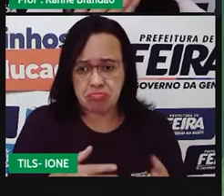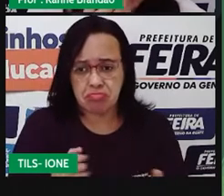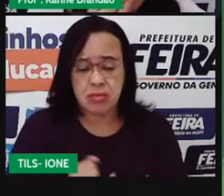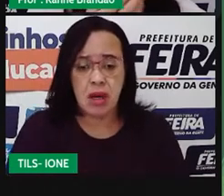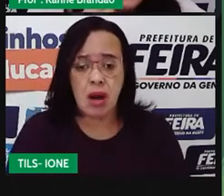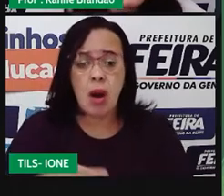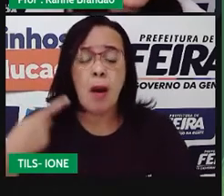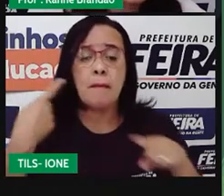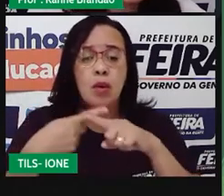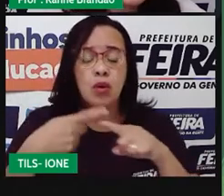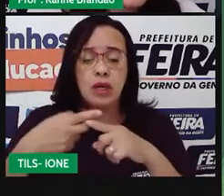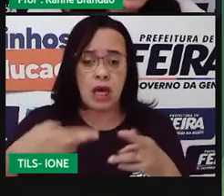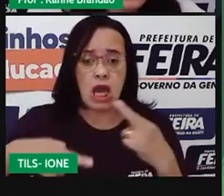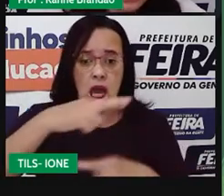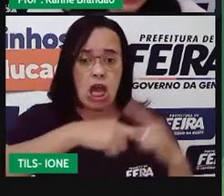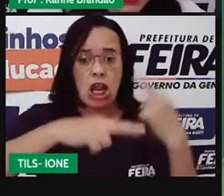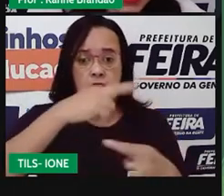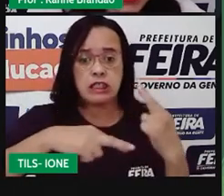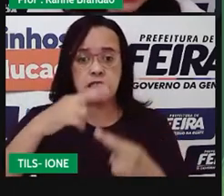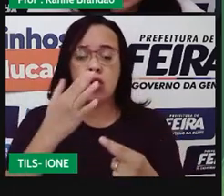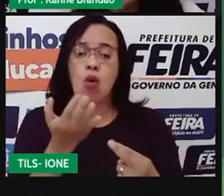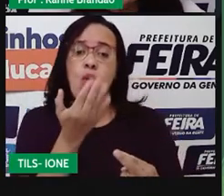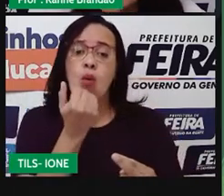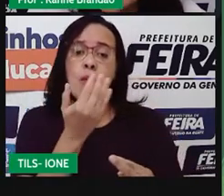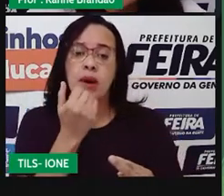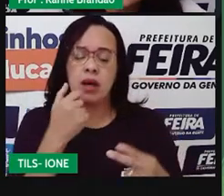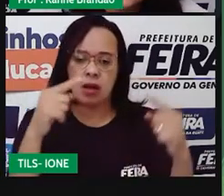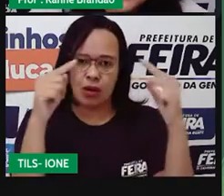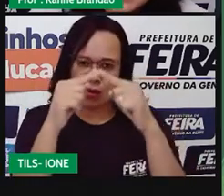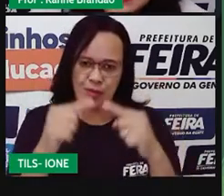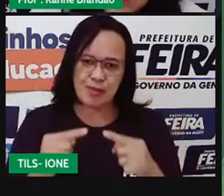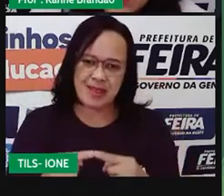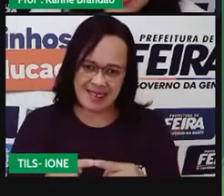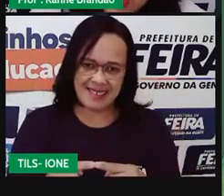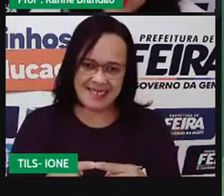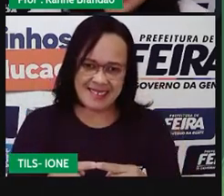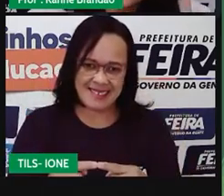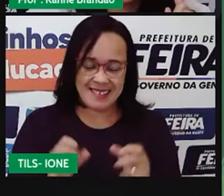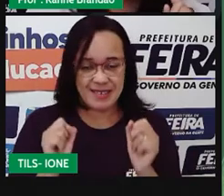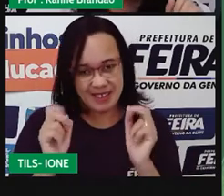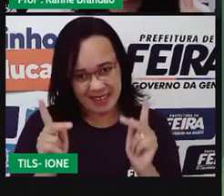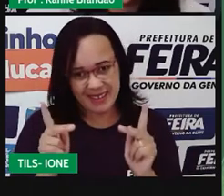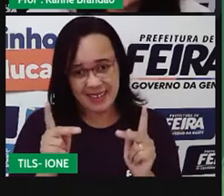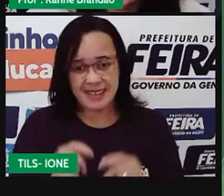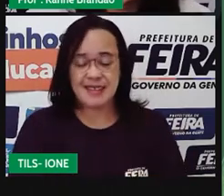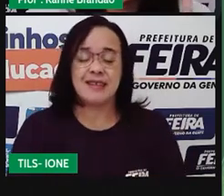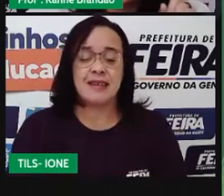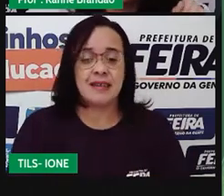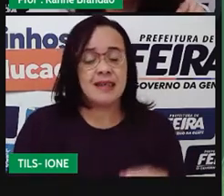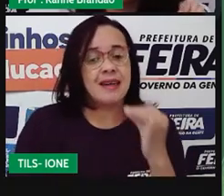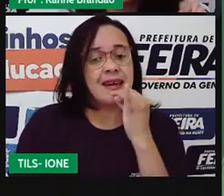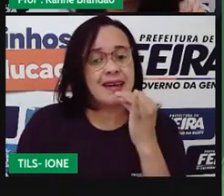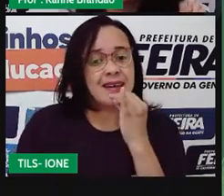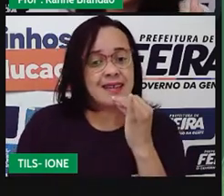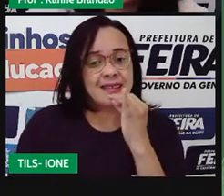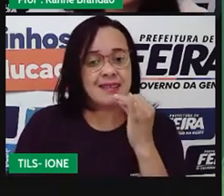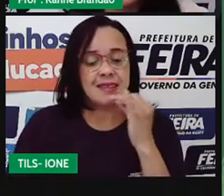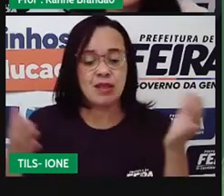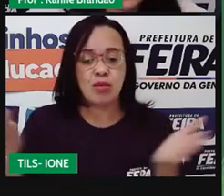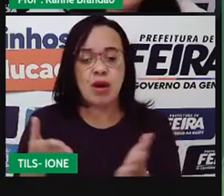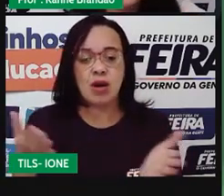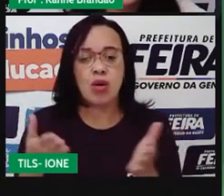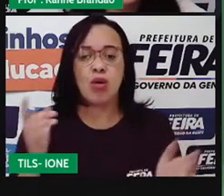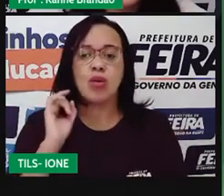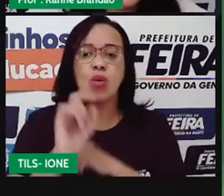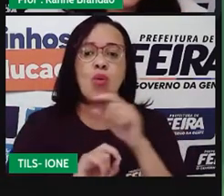tem uma relação com alimentação. Tranquilo? Vamos ver exemplos agora. Quero ver se vocês já estão espertos, hein?